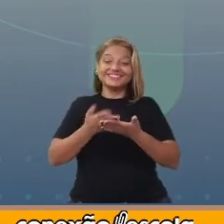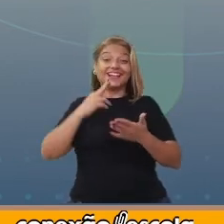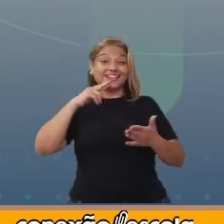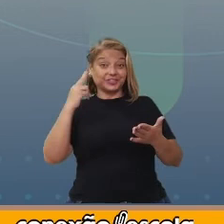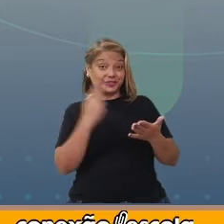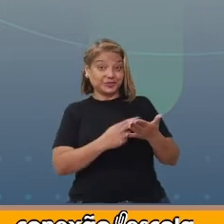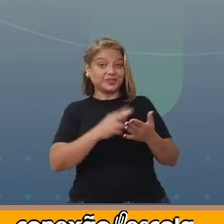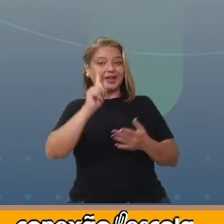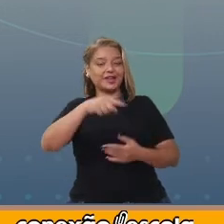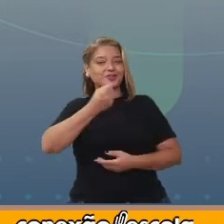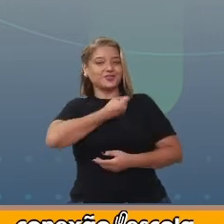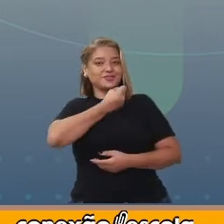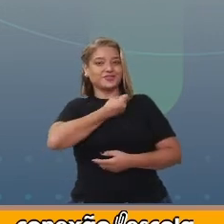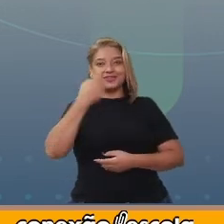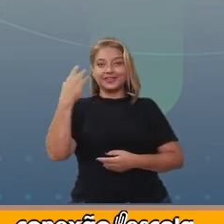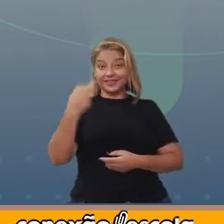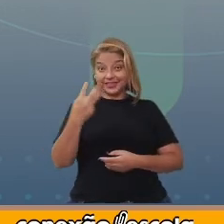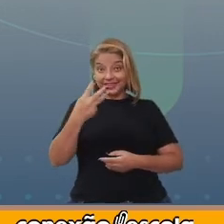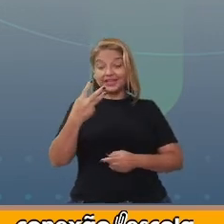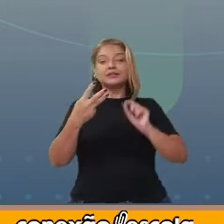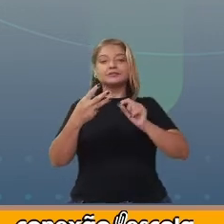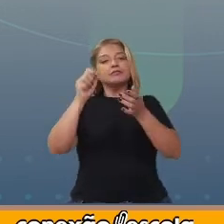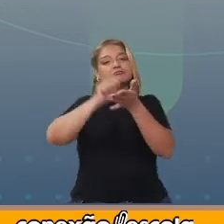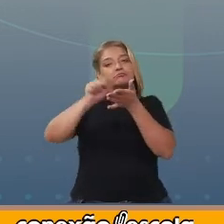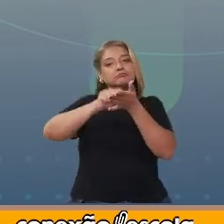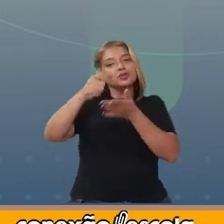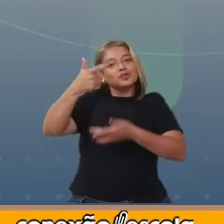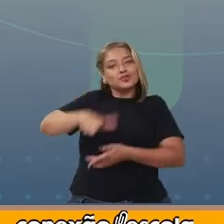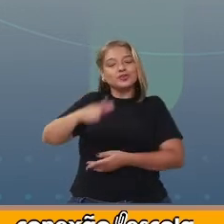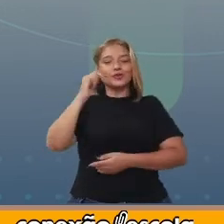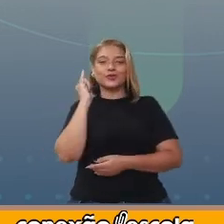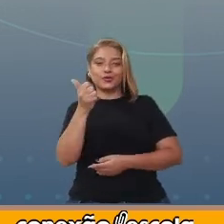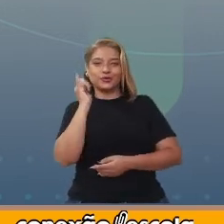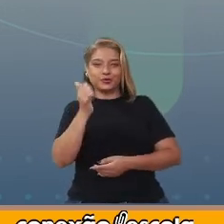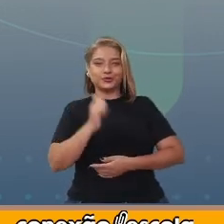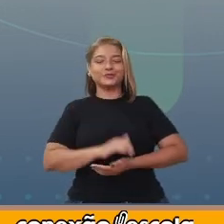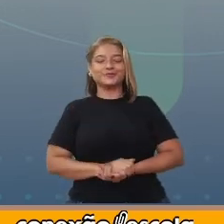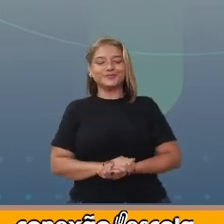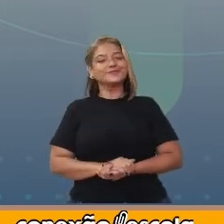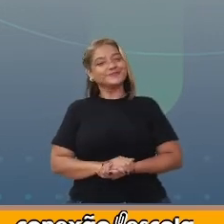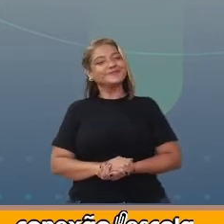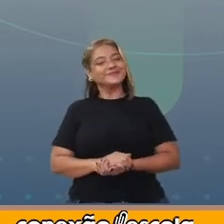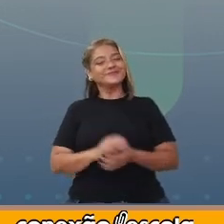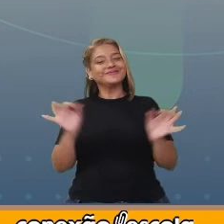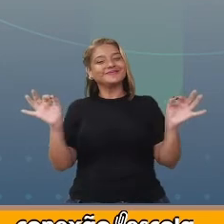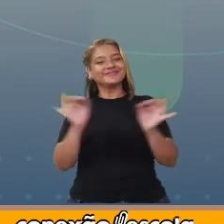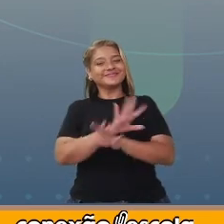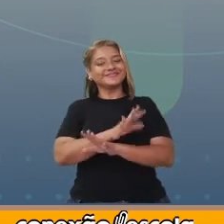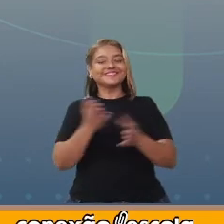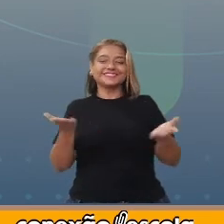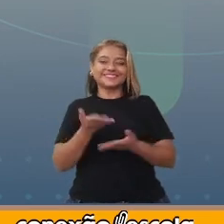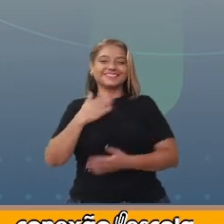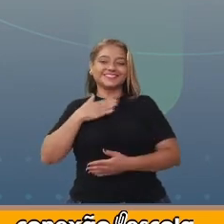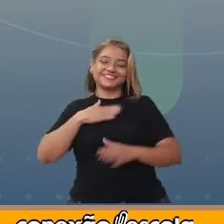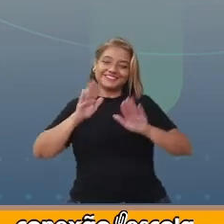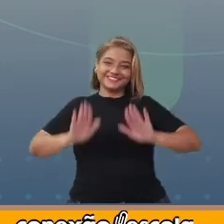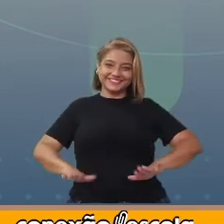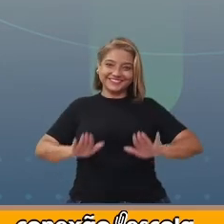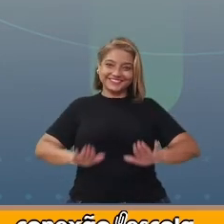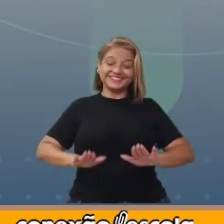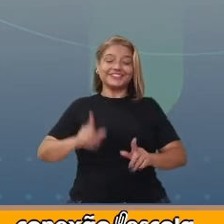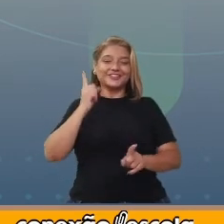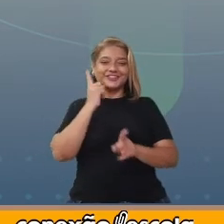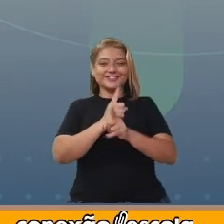Atividade 3, reescrita de contos. É isso aí! Eu vou ficando por aqui.